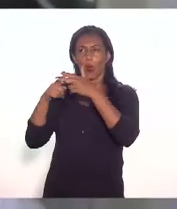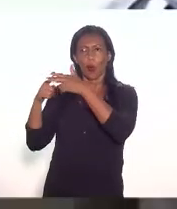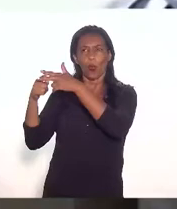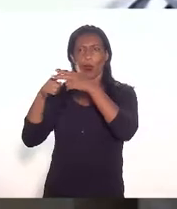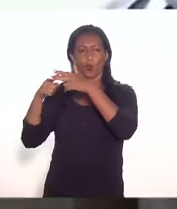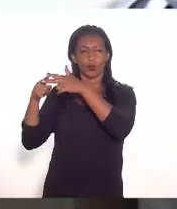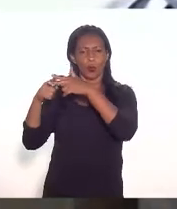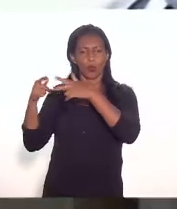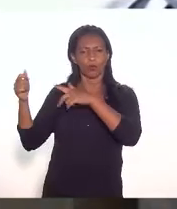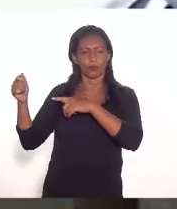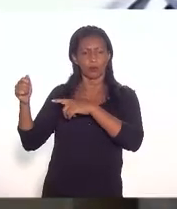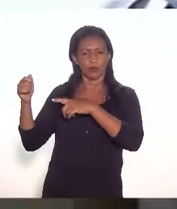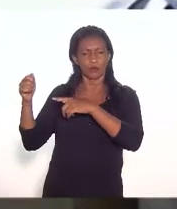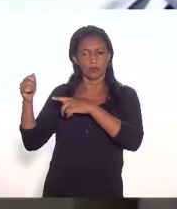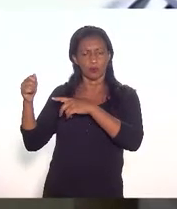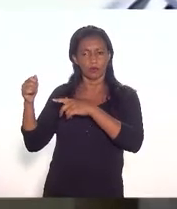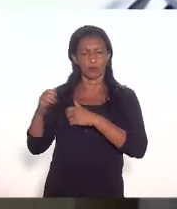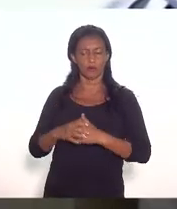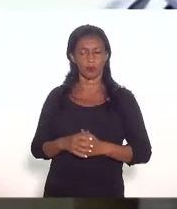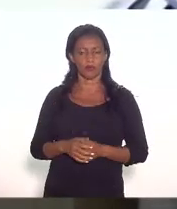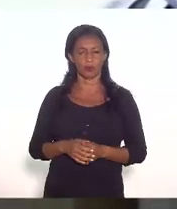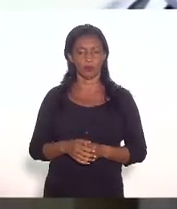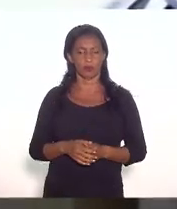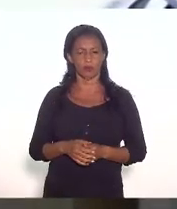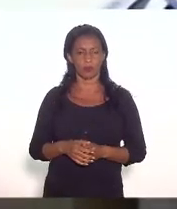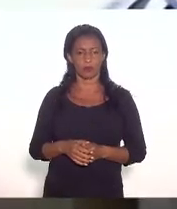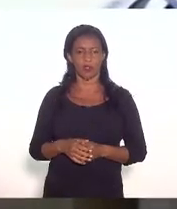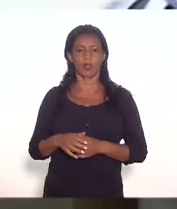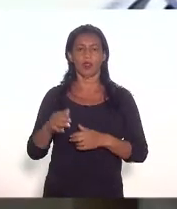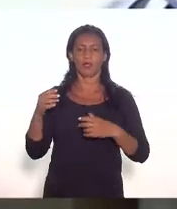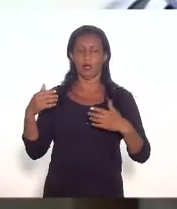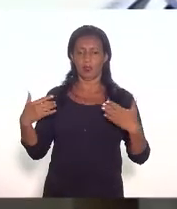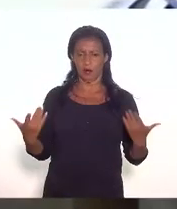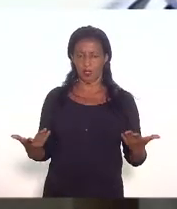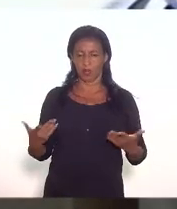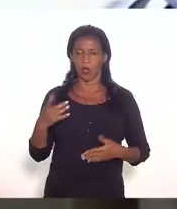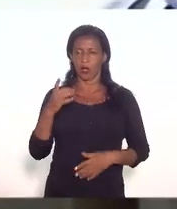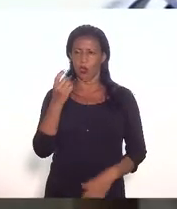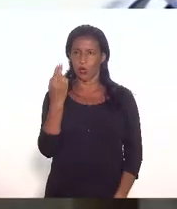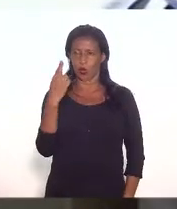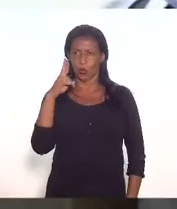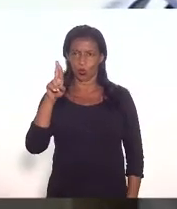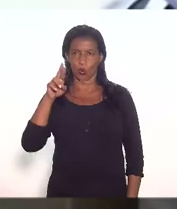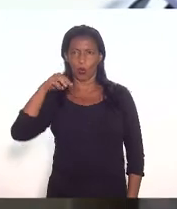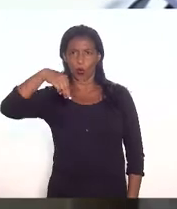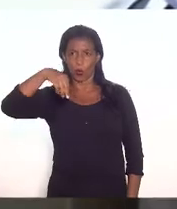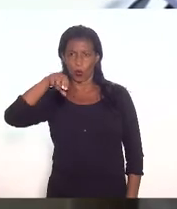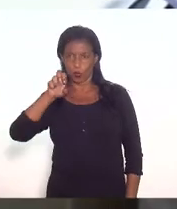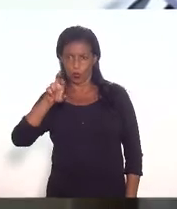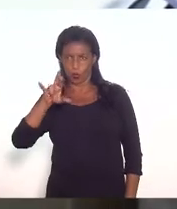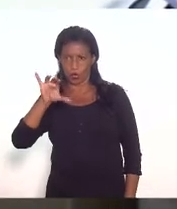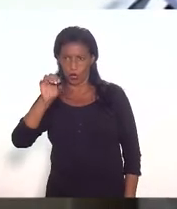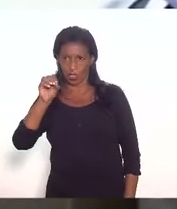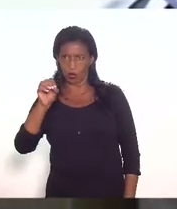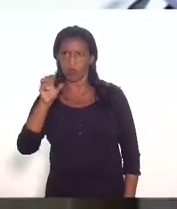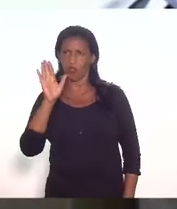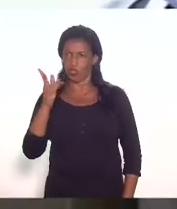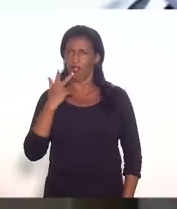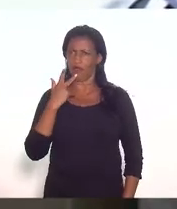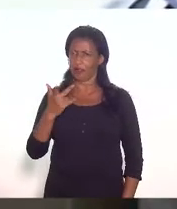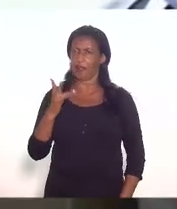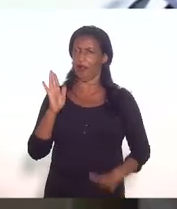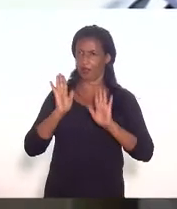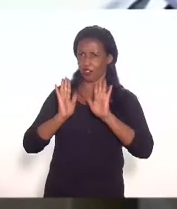o presidente dos trabalhos sabe conduzir doutor Murilo Junqueira e vai falar só pode deixar que nós estamos